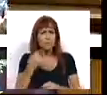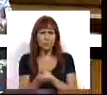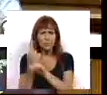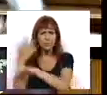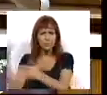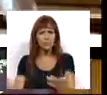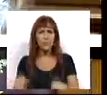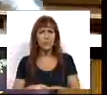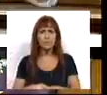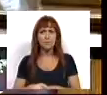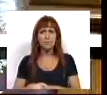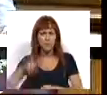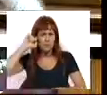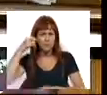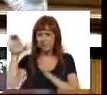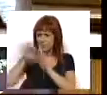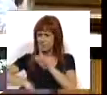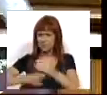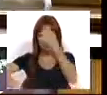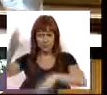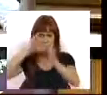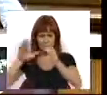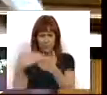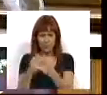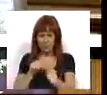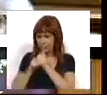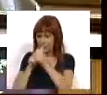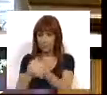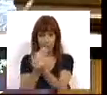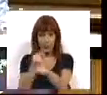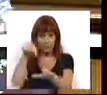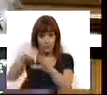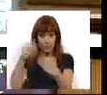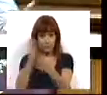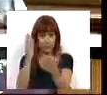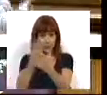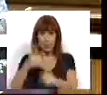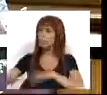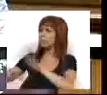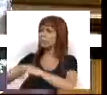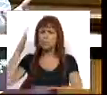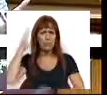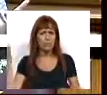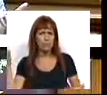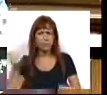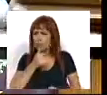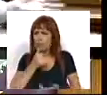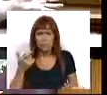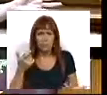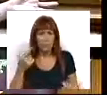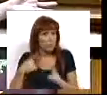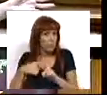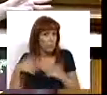que afeta as condições de aprendizagem e de acompanhamento dos alunos nas escolas, a direita considera que é uma medida